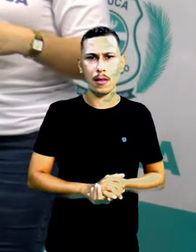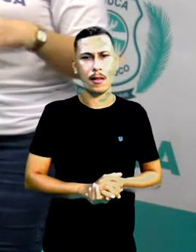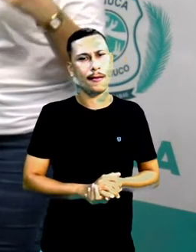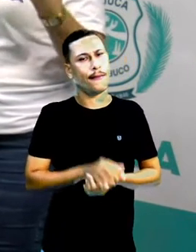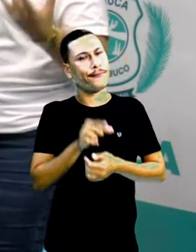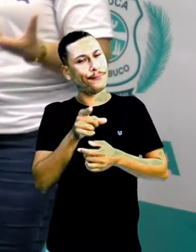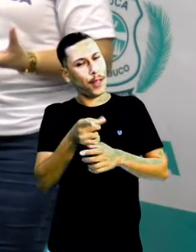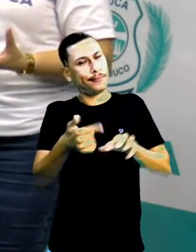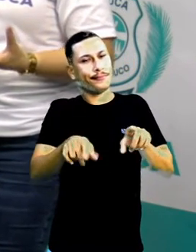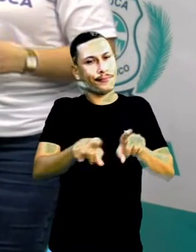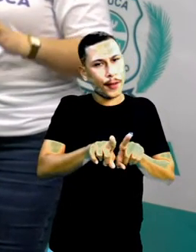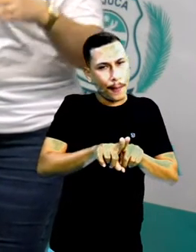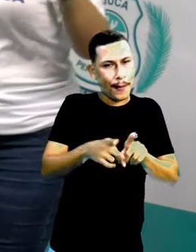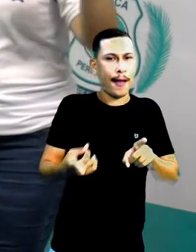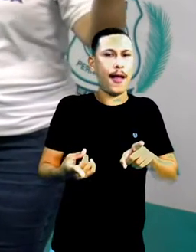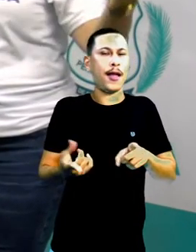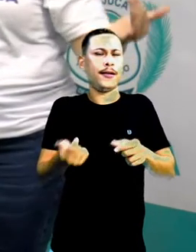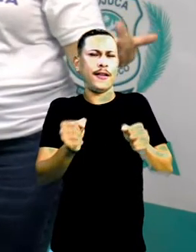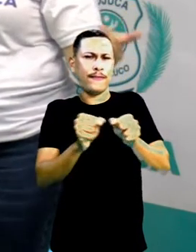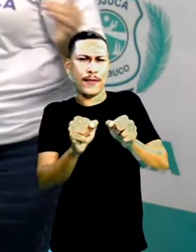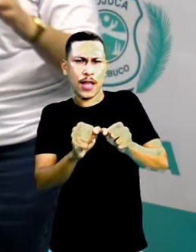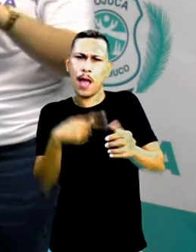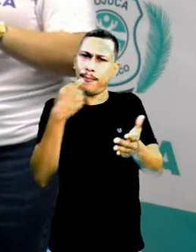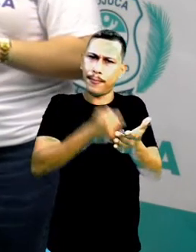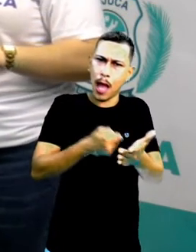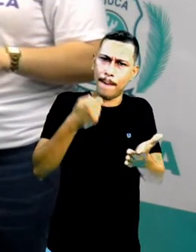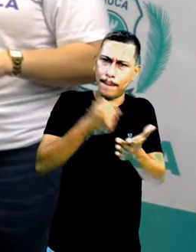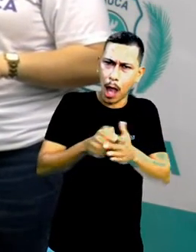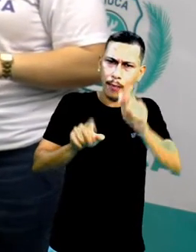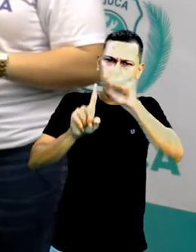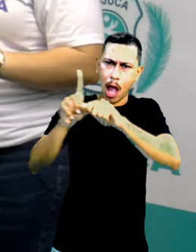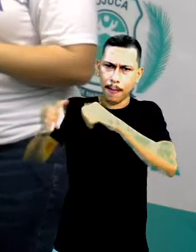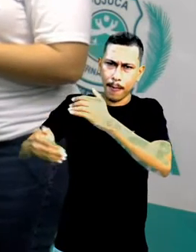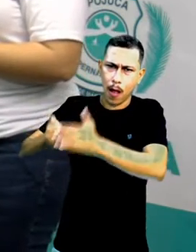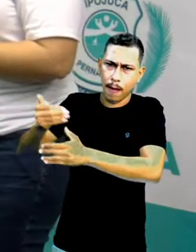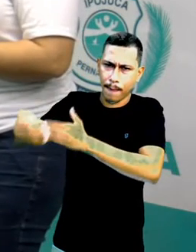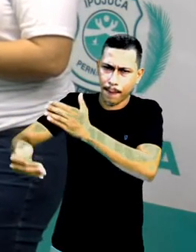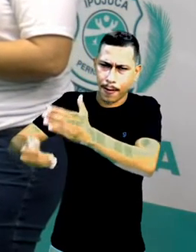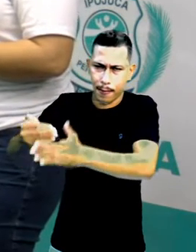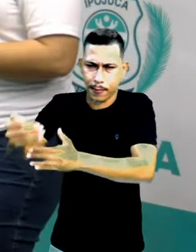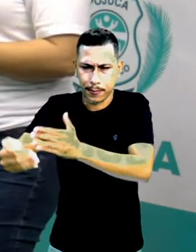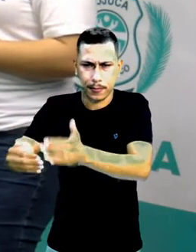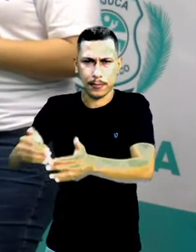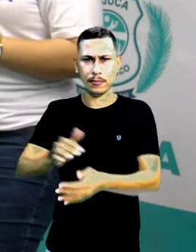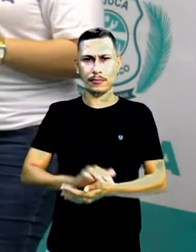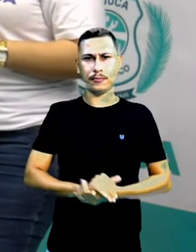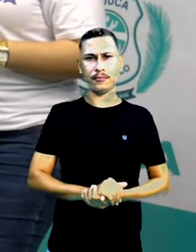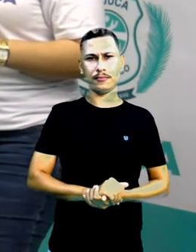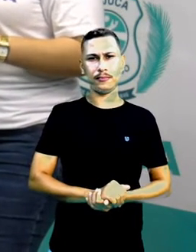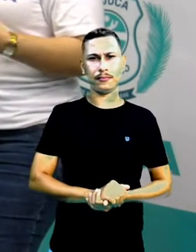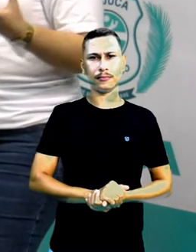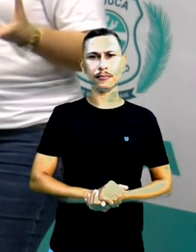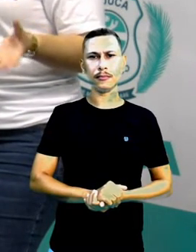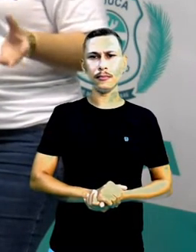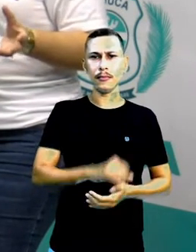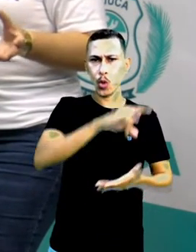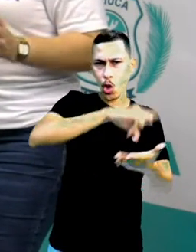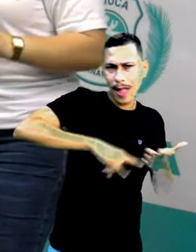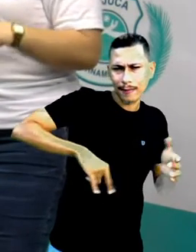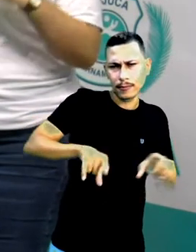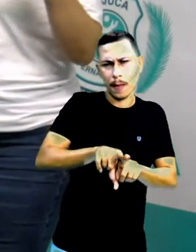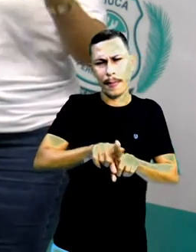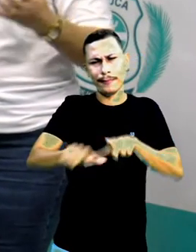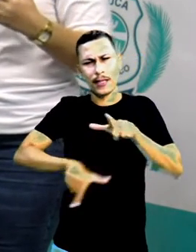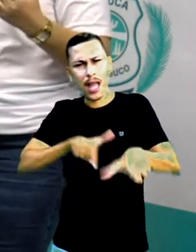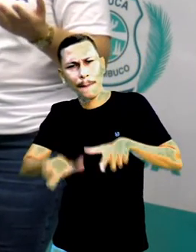contrapartida, vai se comprometer em fazer o pagamento que foi acordado entre vocês. Contrato de trabalho,